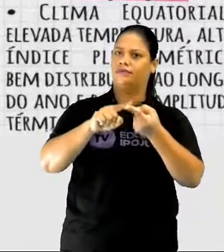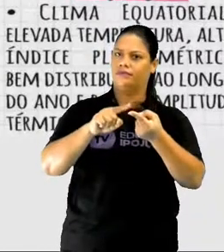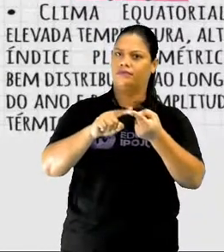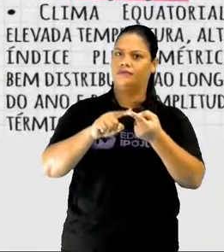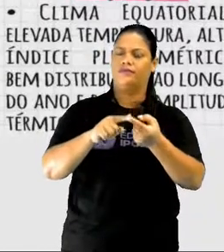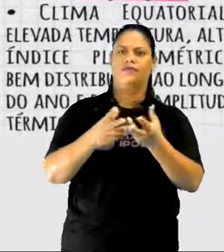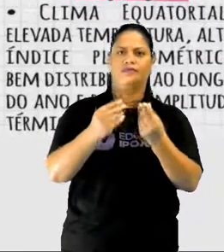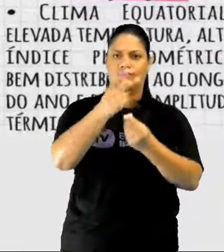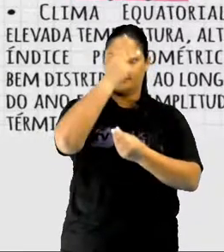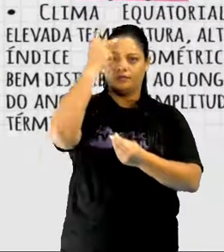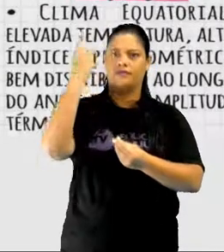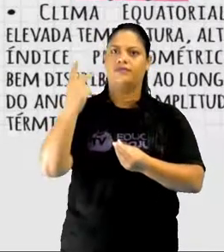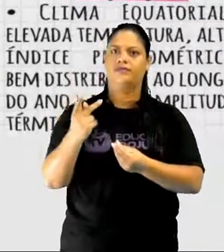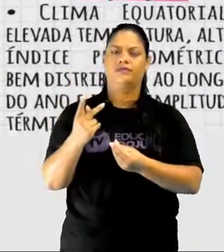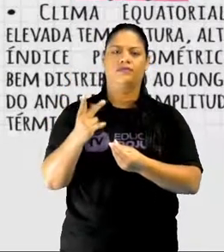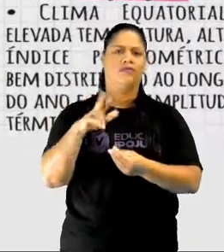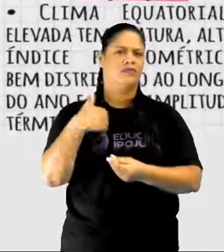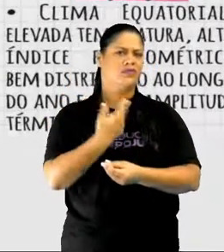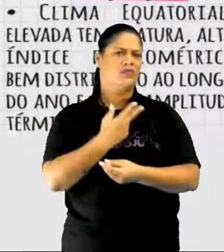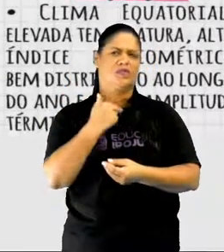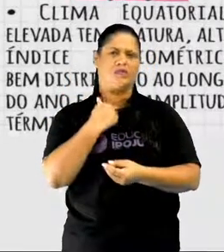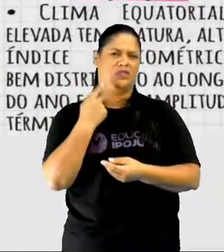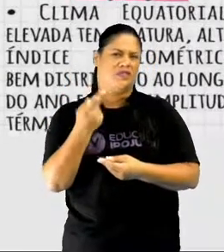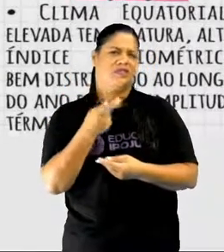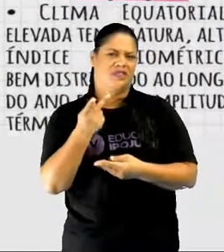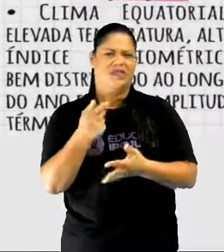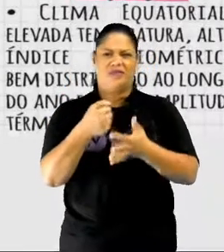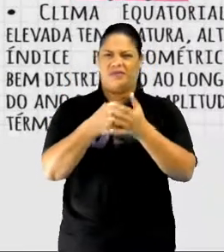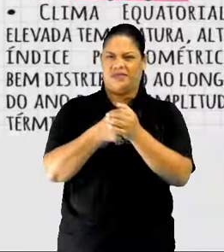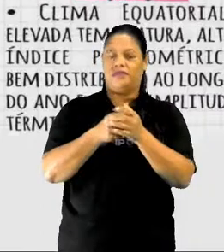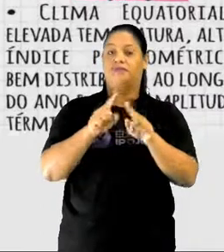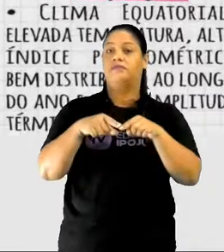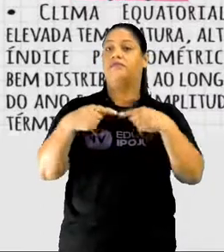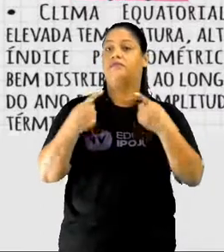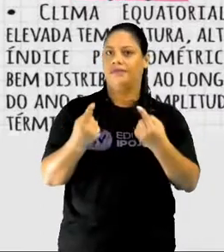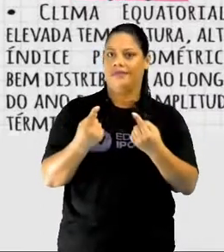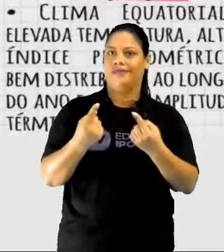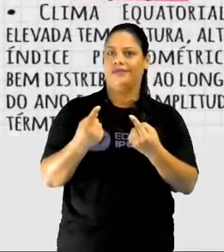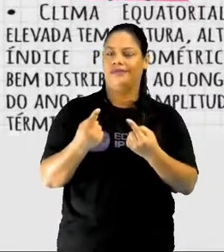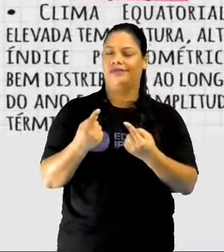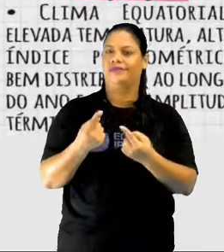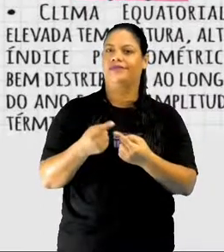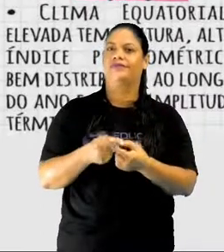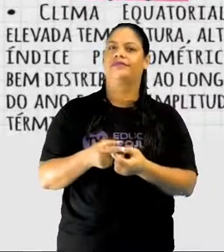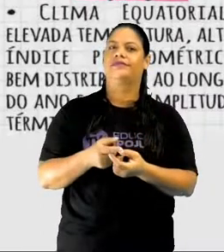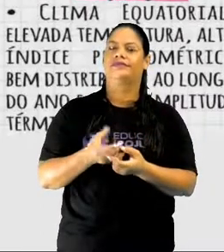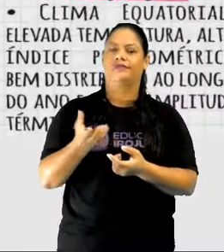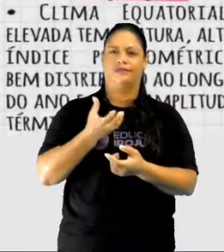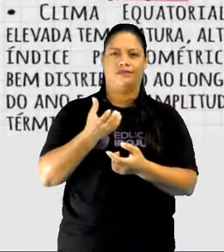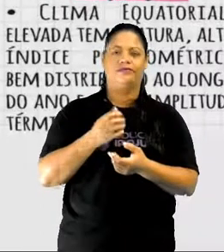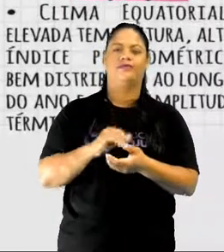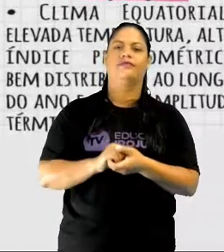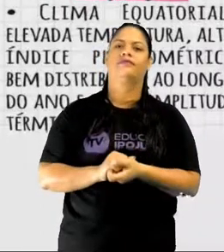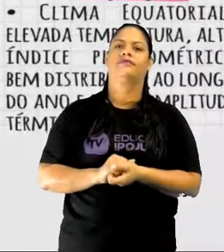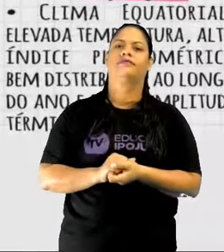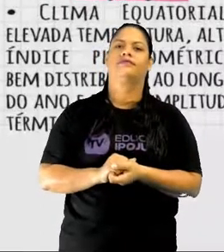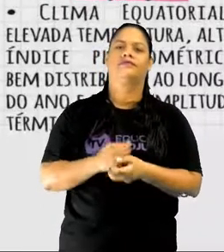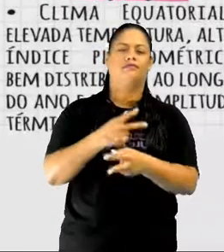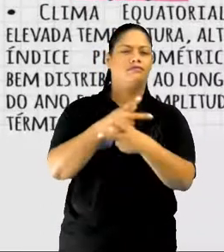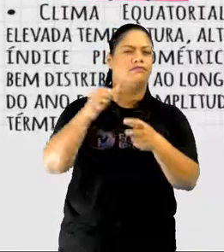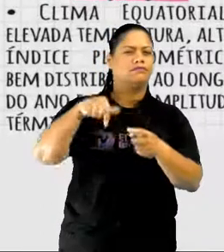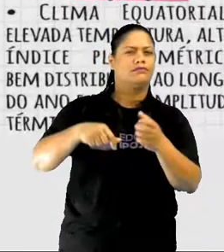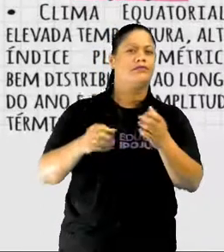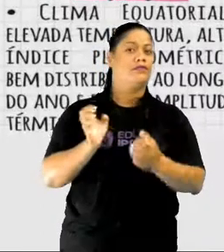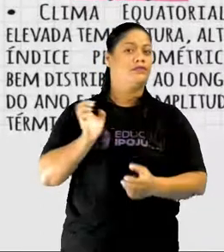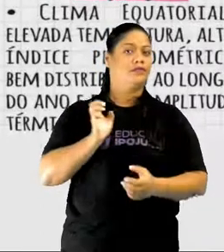Muitas pessoas... A gente não pode nem dizer tanto proteção, é mais uma questão de interesse. A questão do extrativismo, a questão